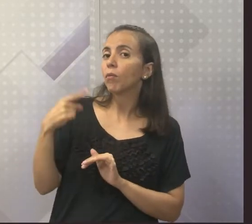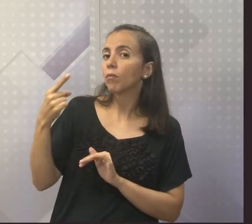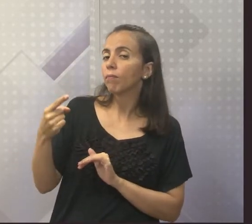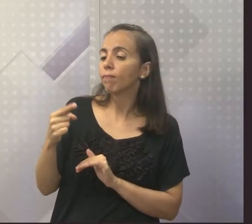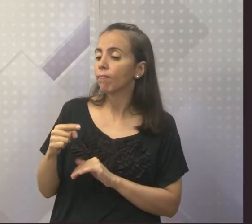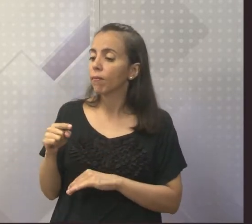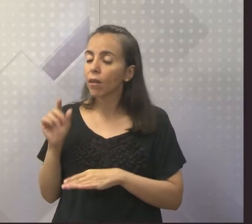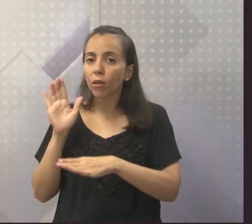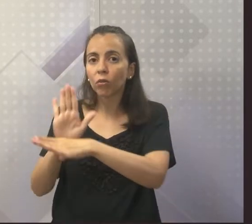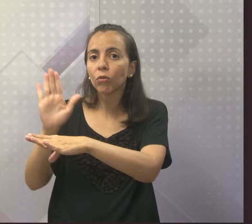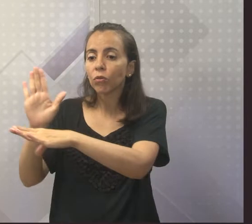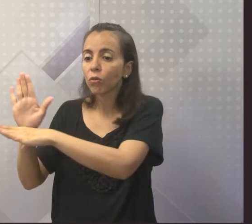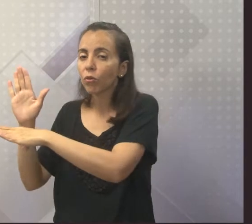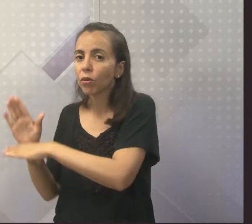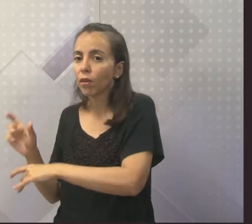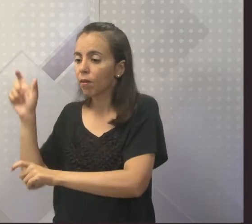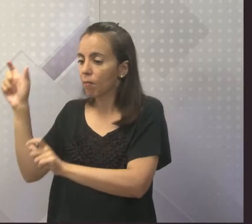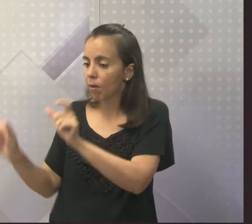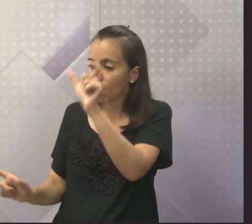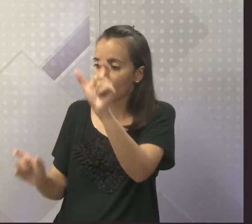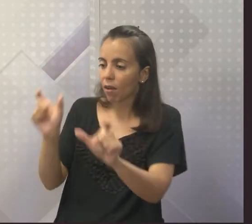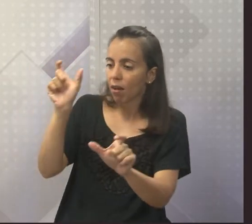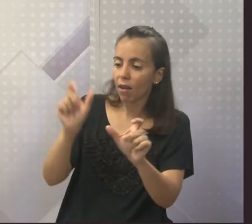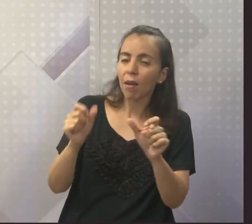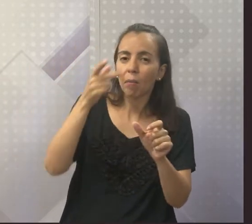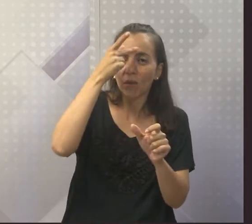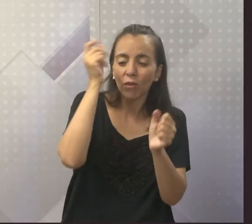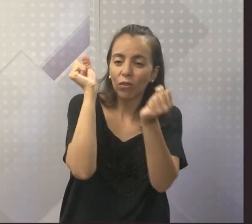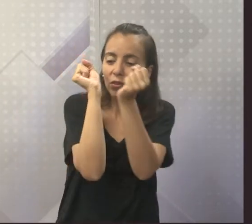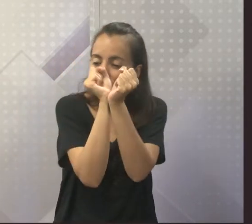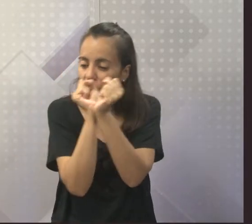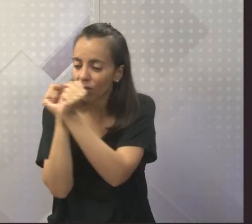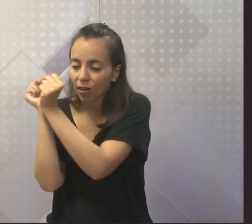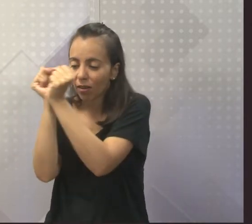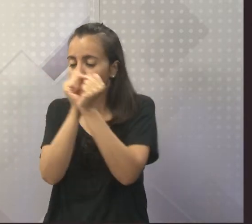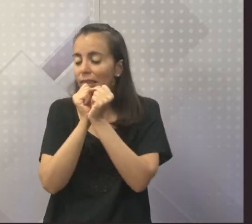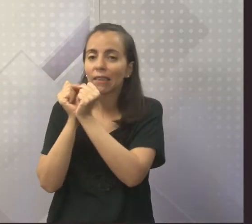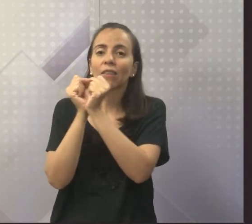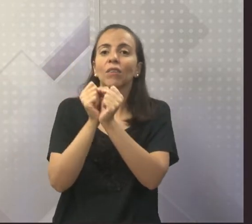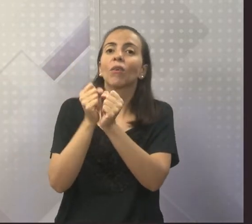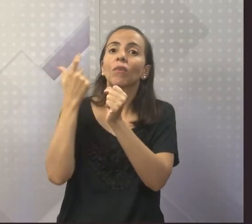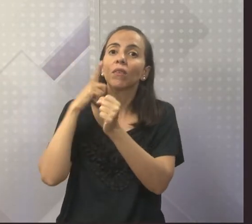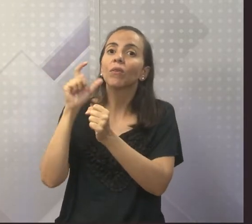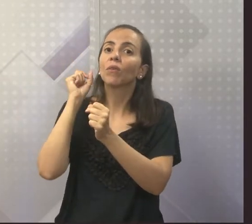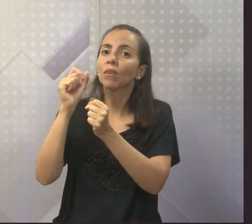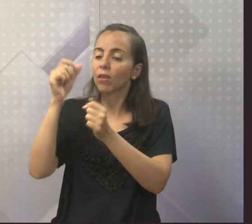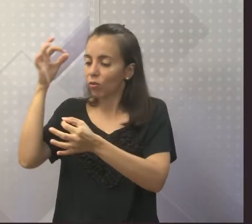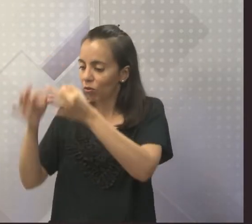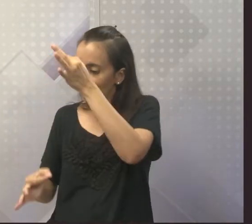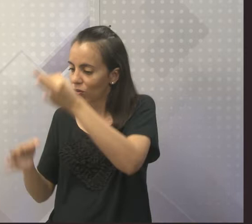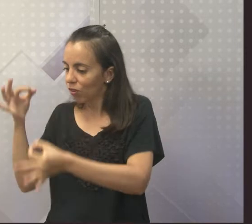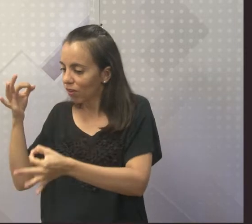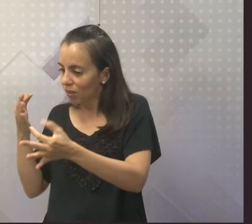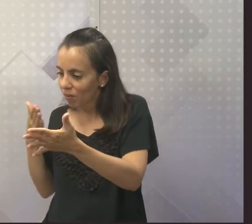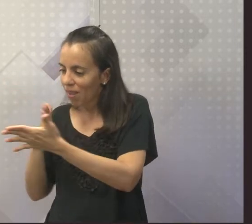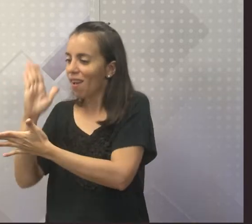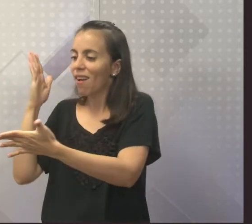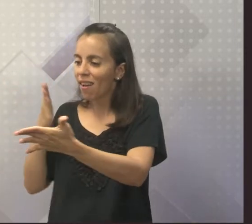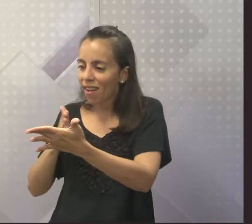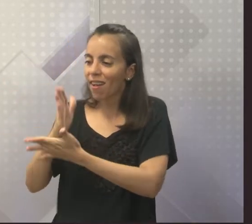conseguiu libertar mais de 500 escravos nos tribunais. Ganhando a fama como advogado,